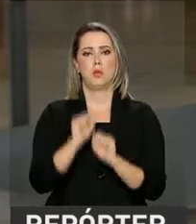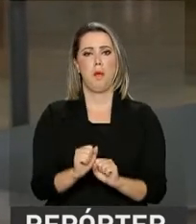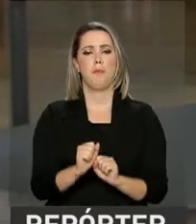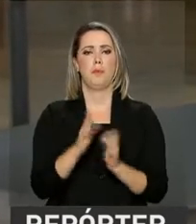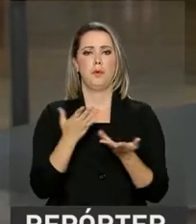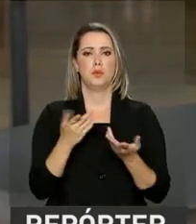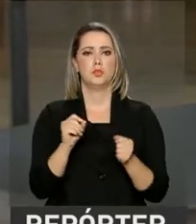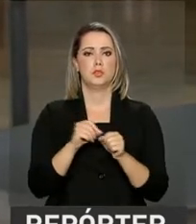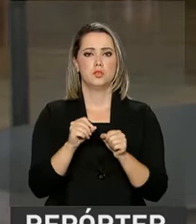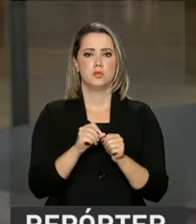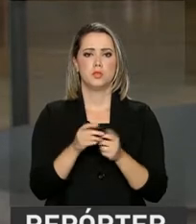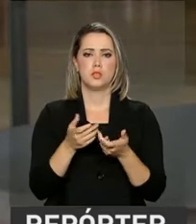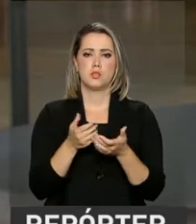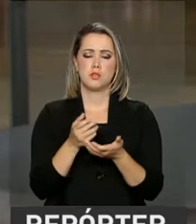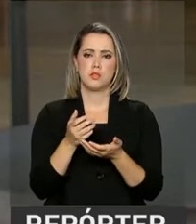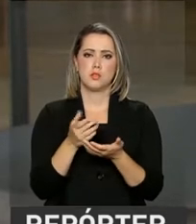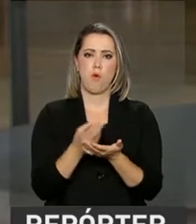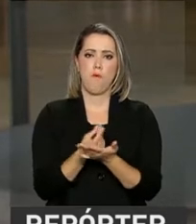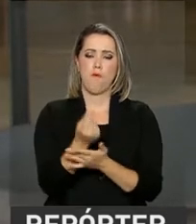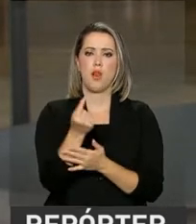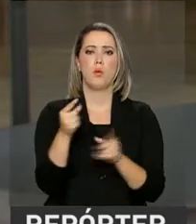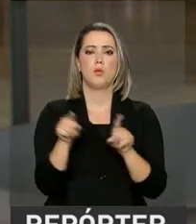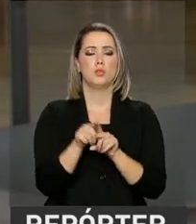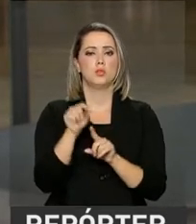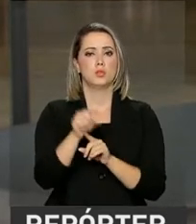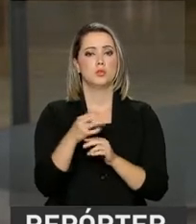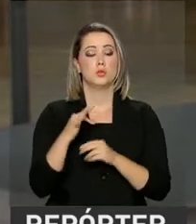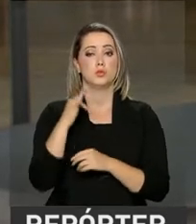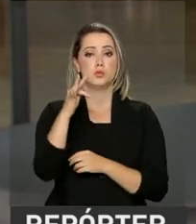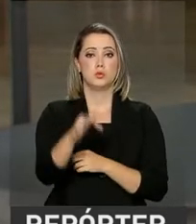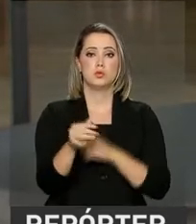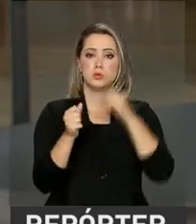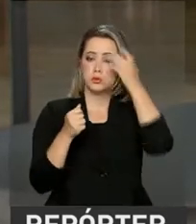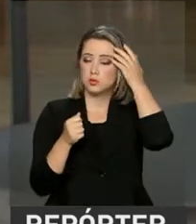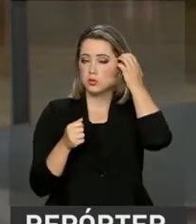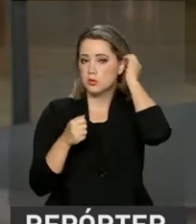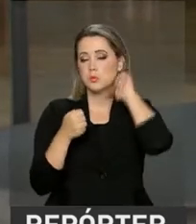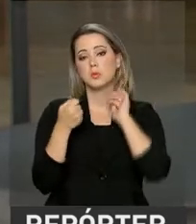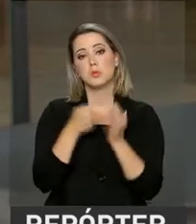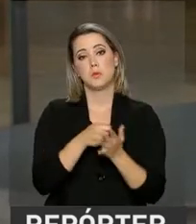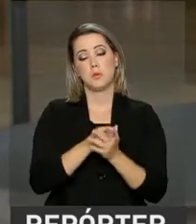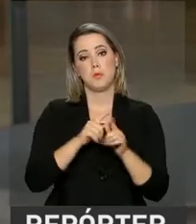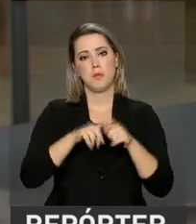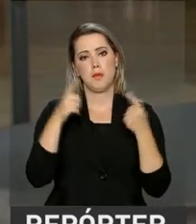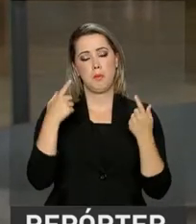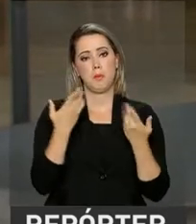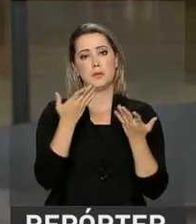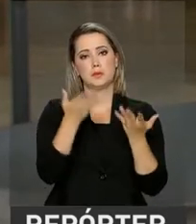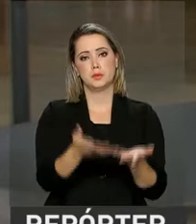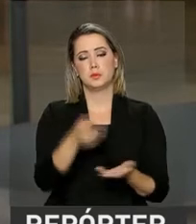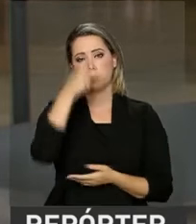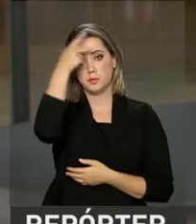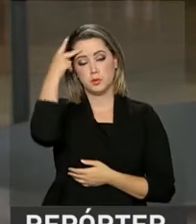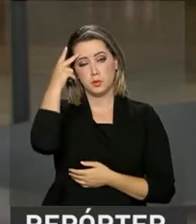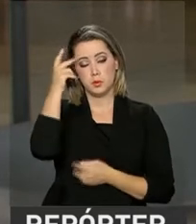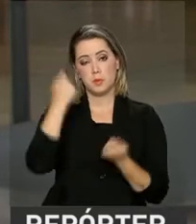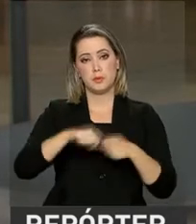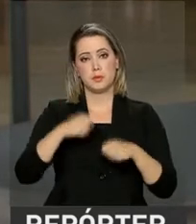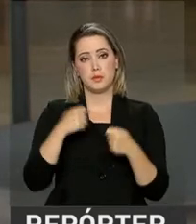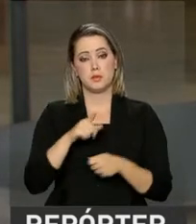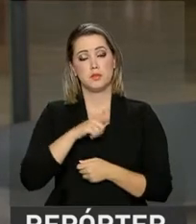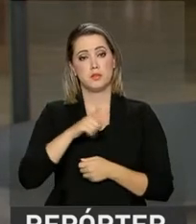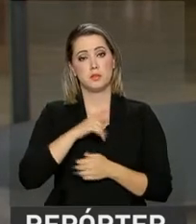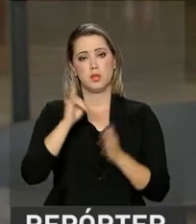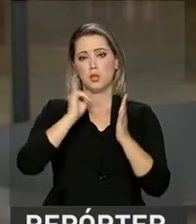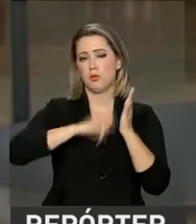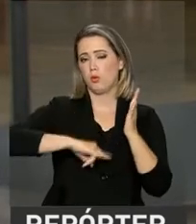fazer os cálculos e as projeções dos possíveis financiamentos. Mas, para isso, os interessados precisam ter em